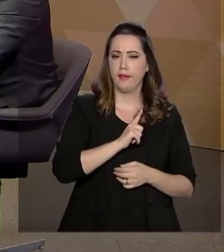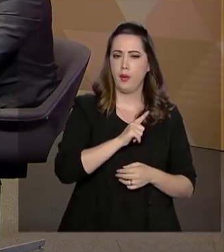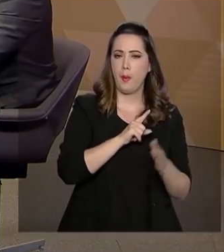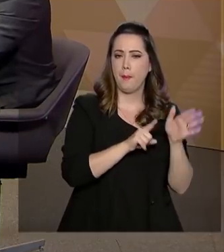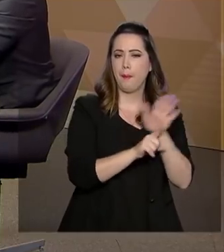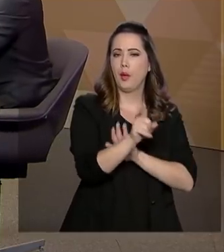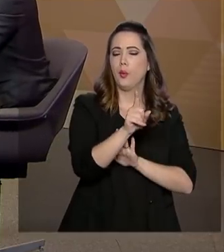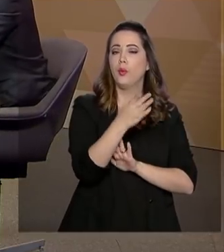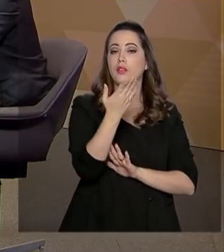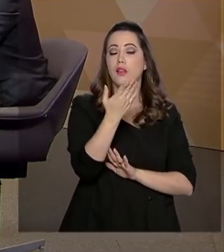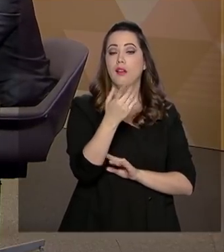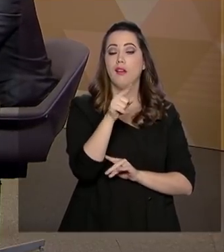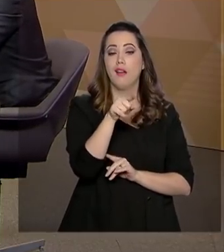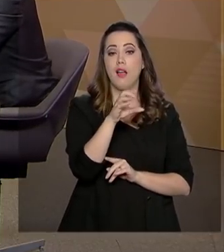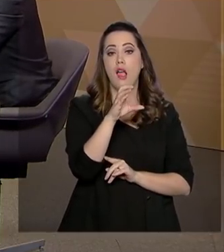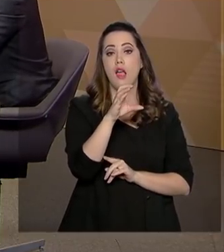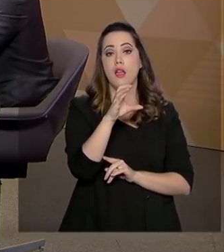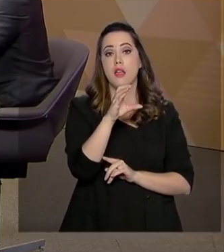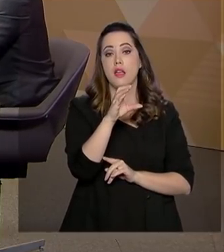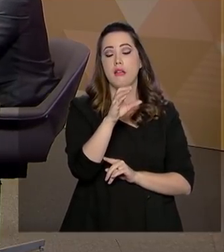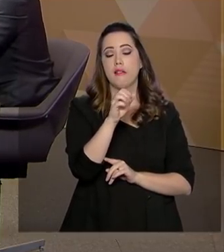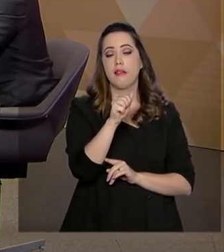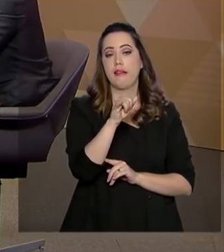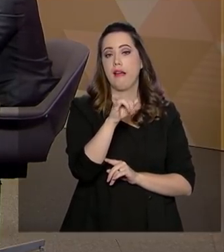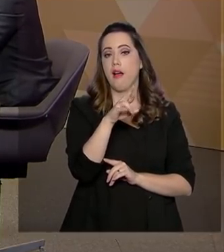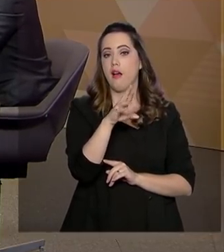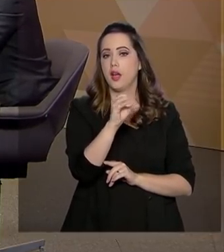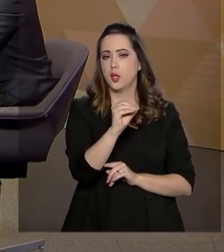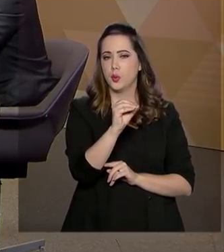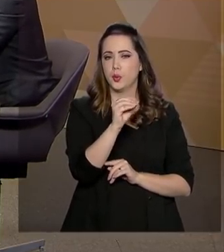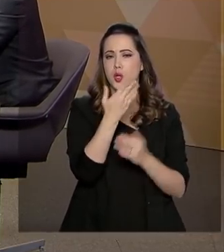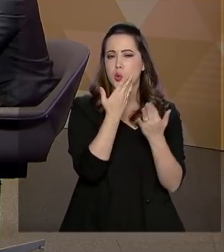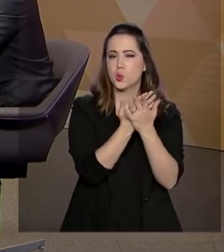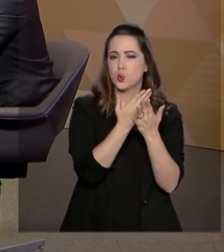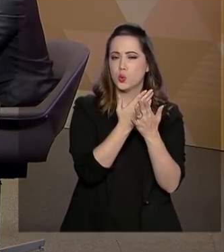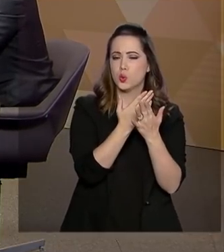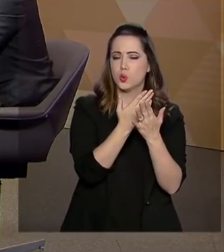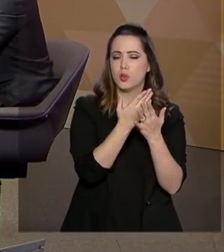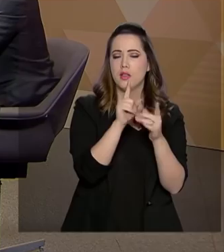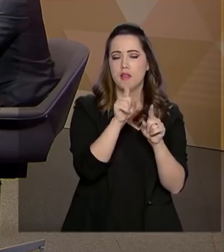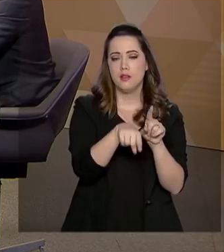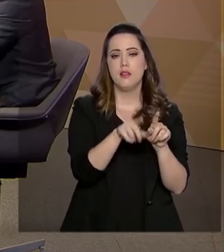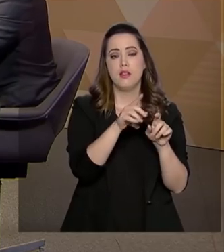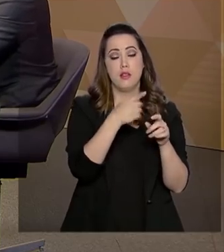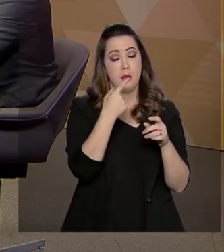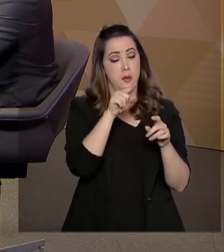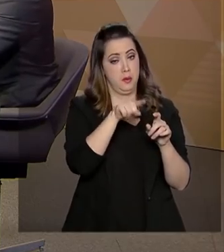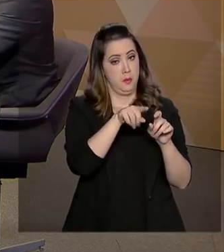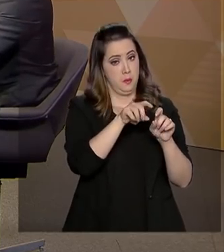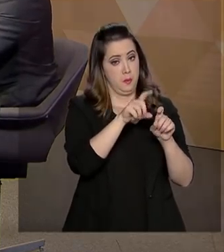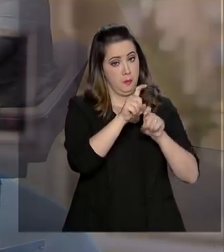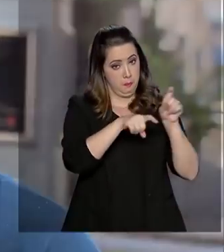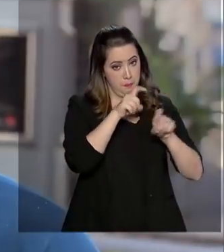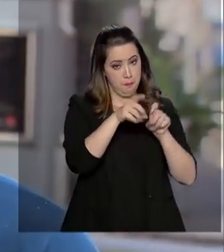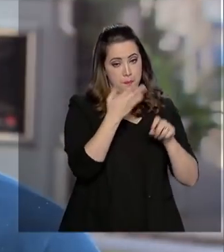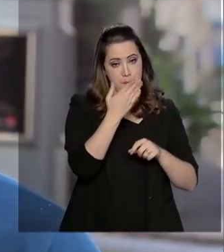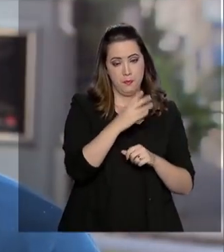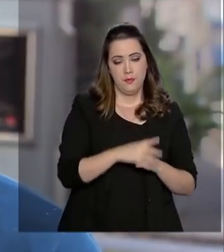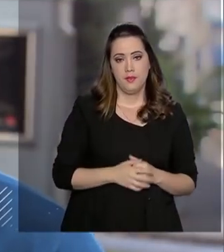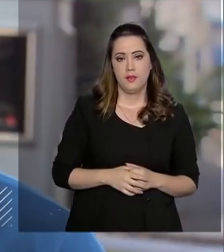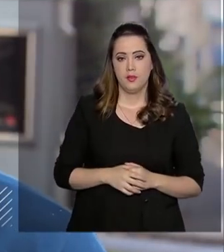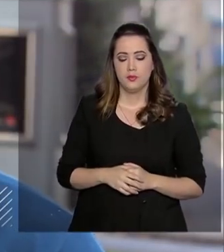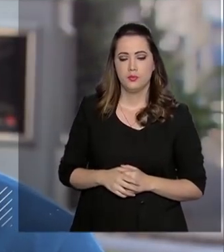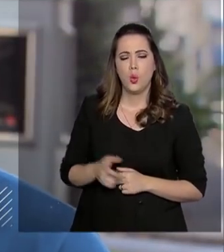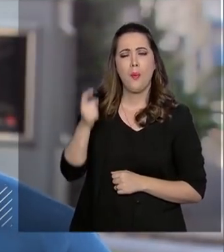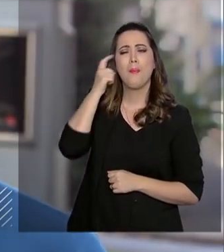pergunta do Cairo Pacheco, ele é analista de sistemas. Vamos ouvir. O que está sendo pensado no